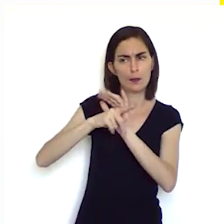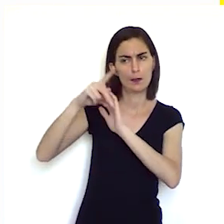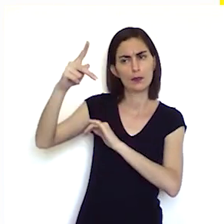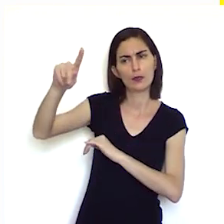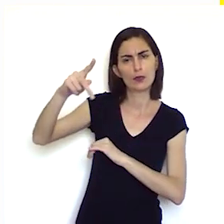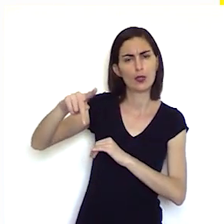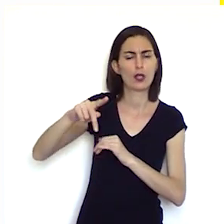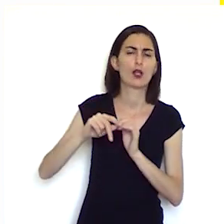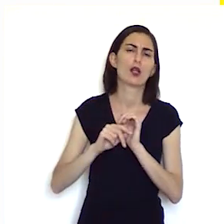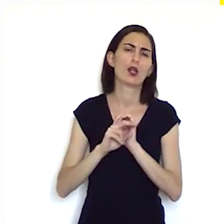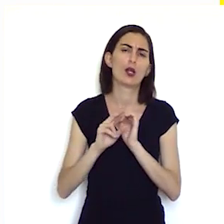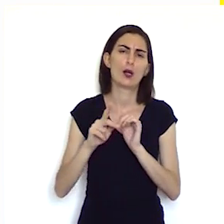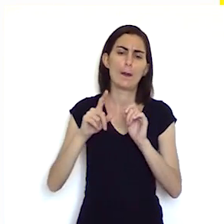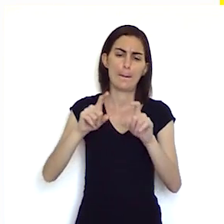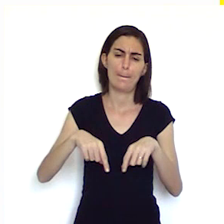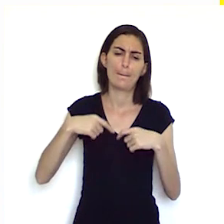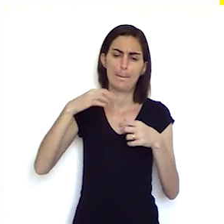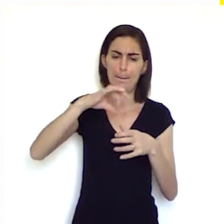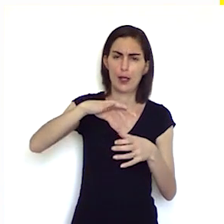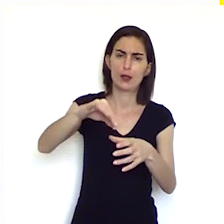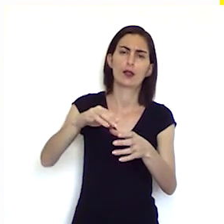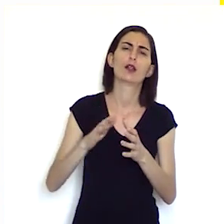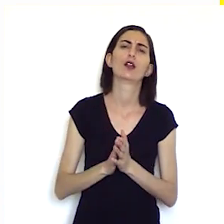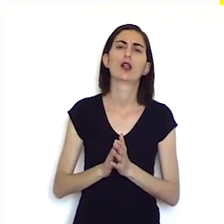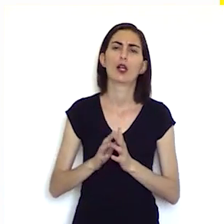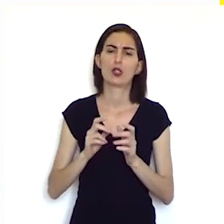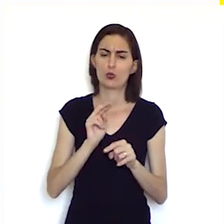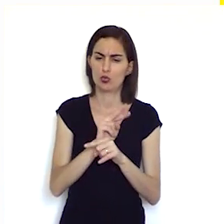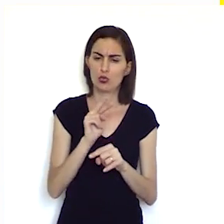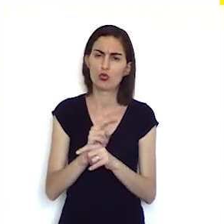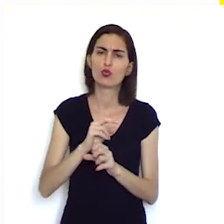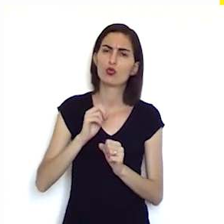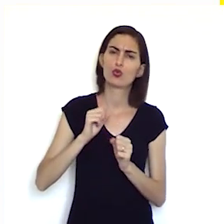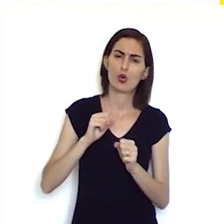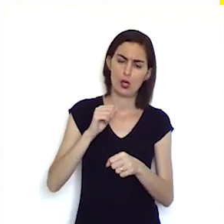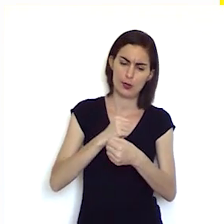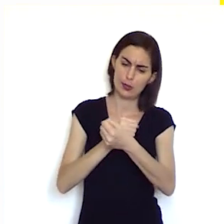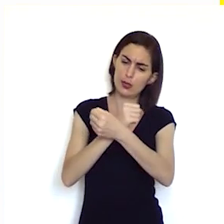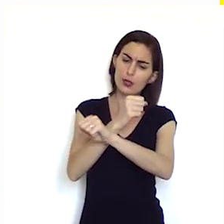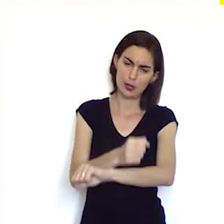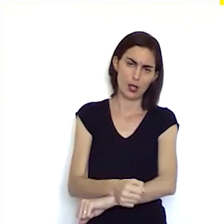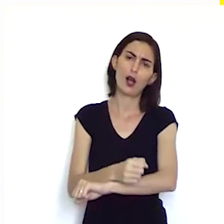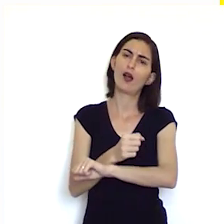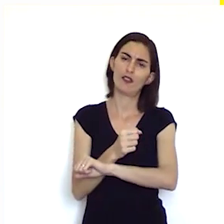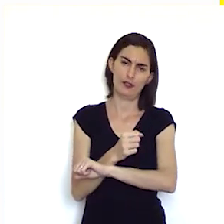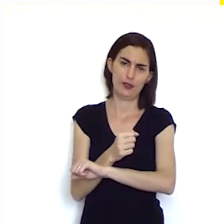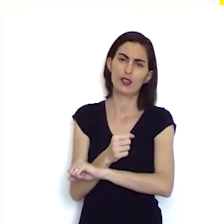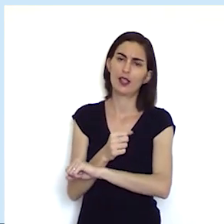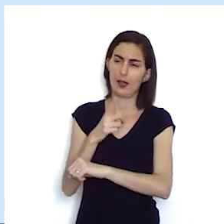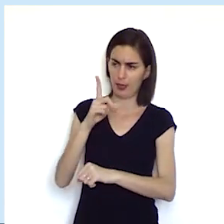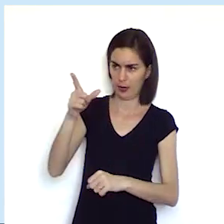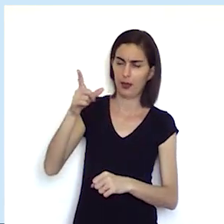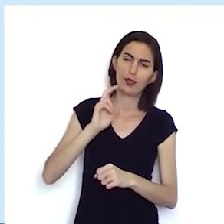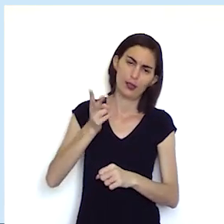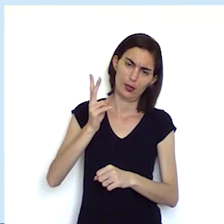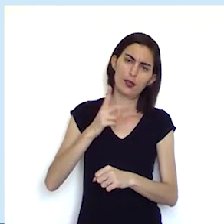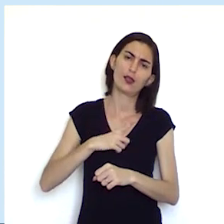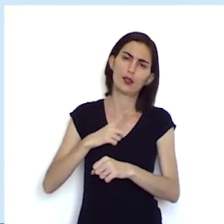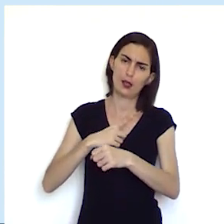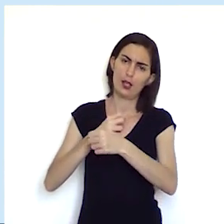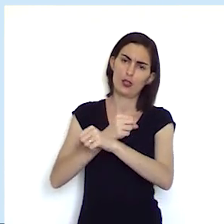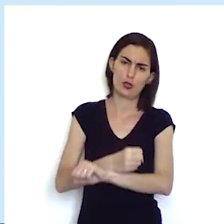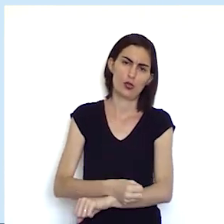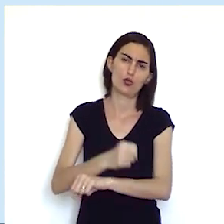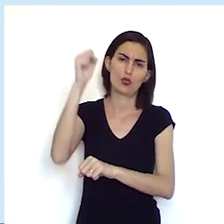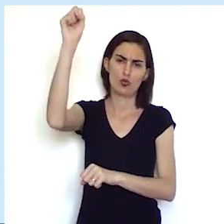propriedades eram chamadas de plantations então sustentada pela mão de obra escrava então havia no sul dos